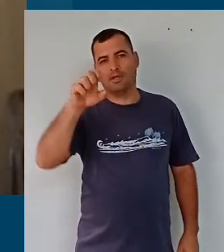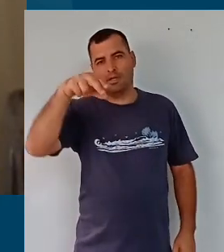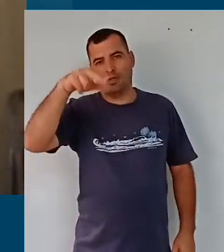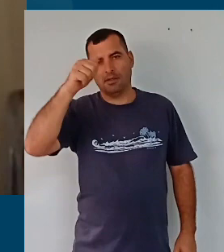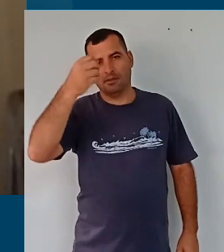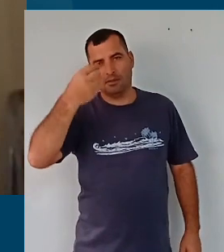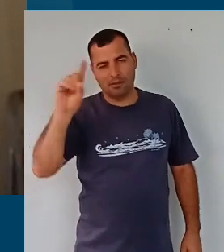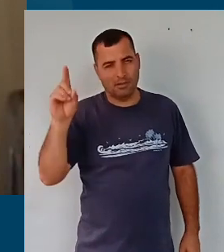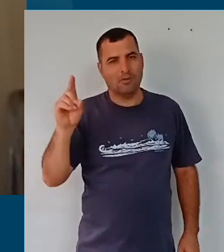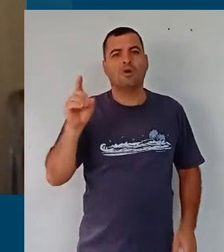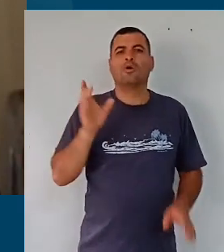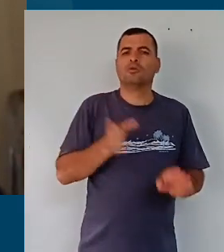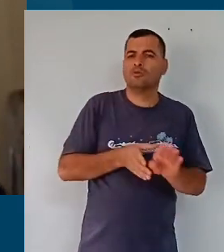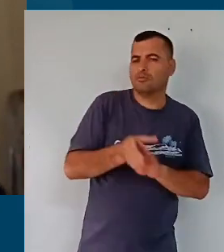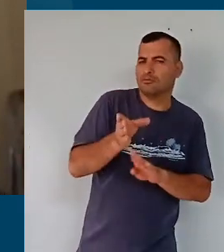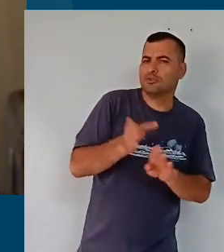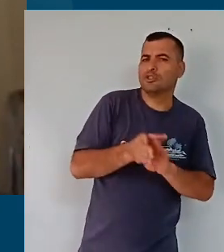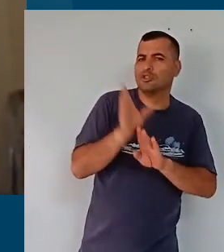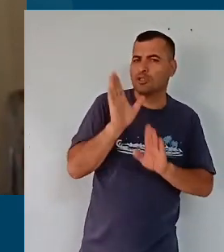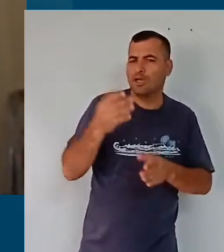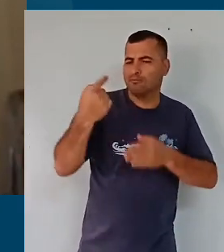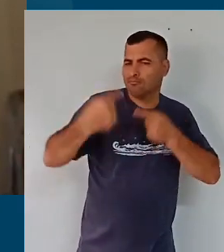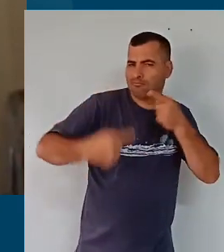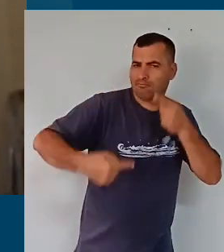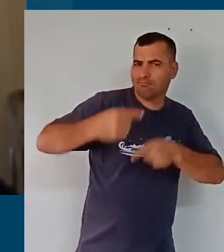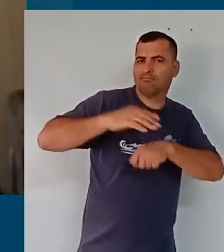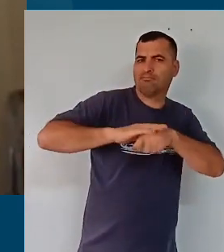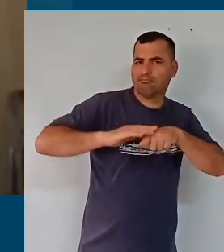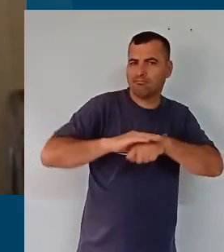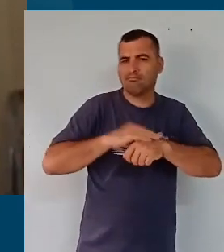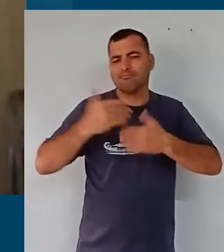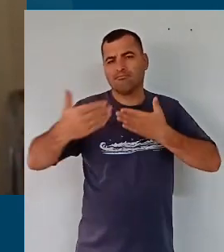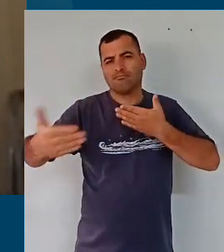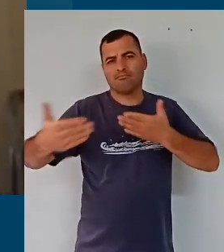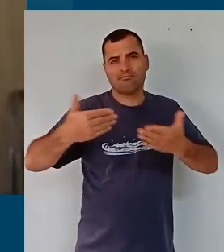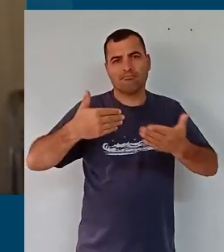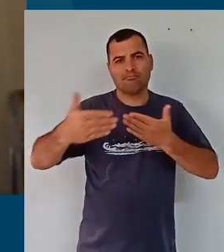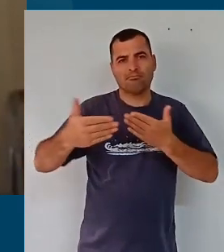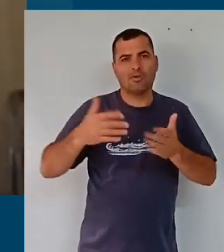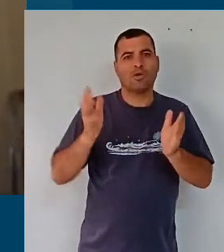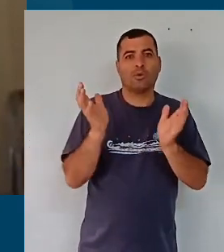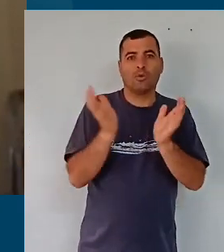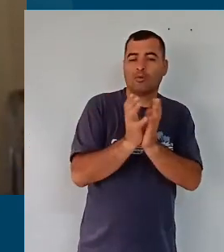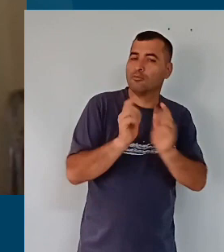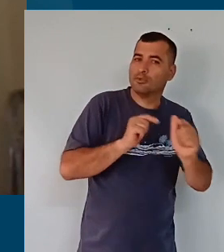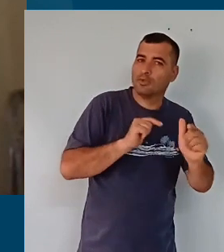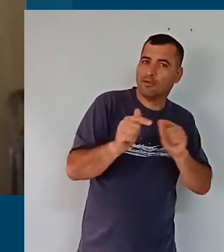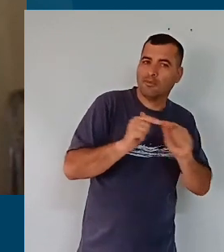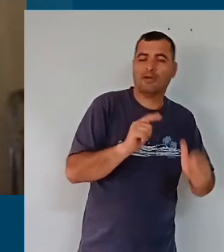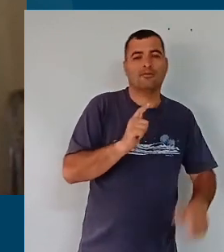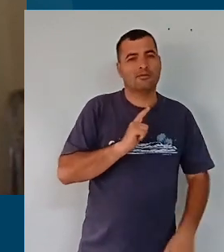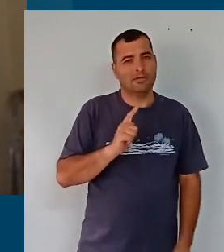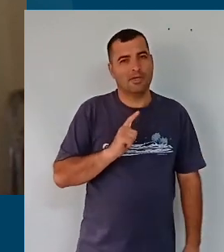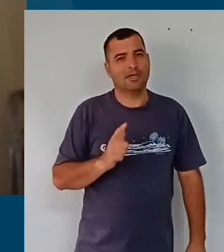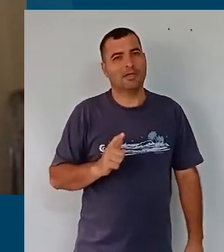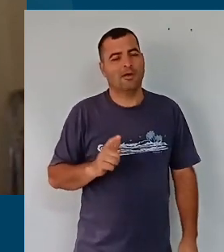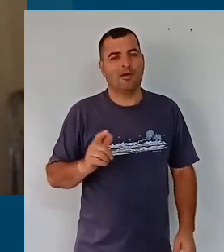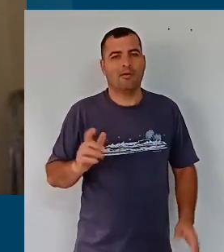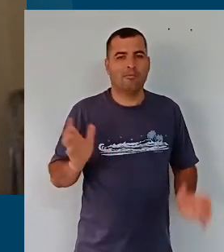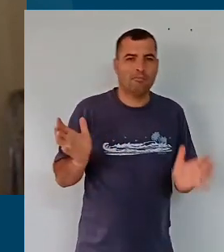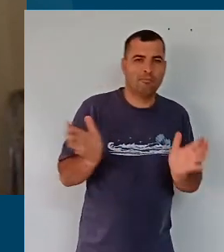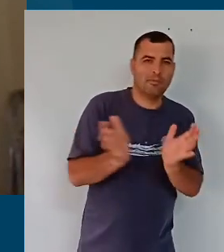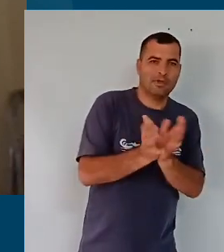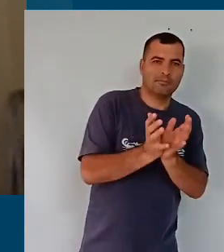formação, nós orientamos discussões, nós trouxemos grupos de trabalho, nós tivemos a